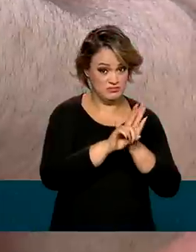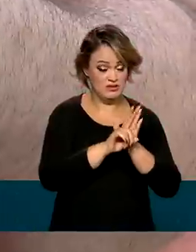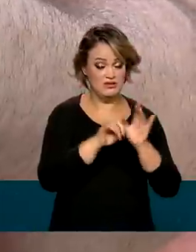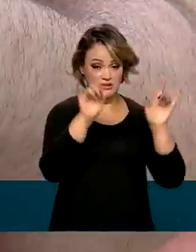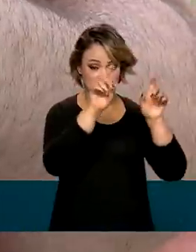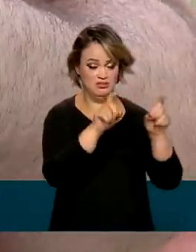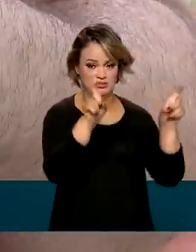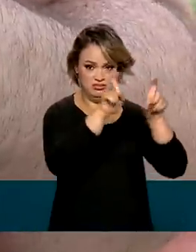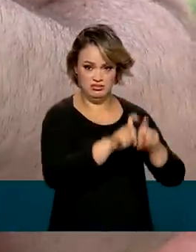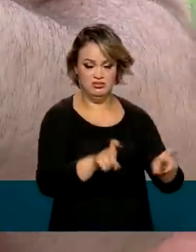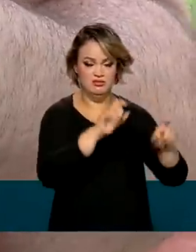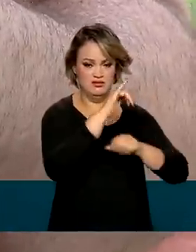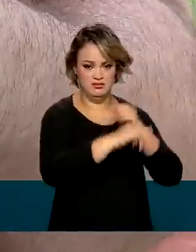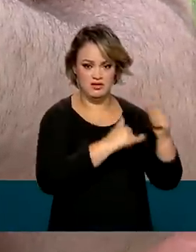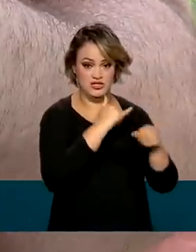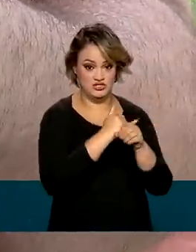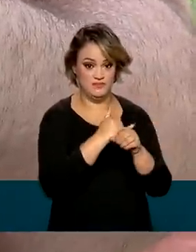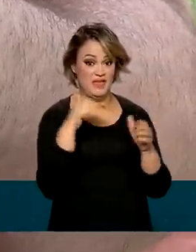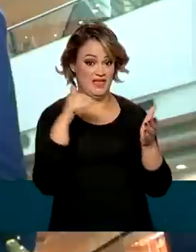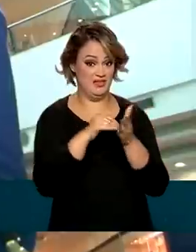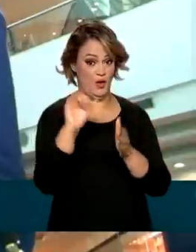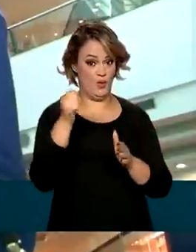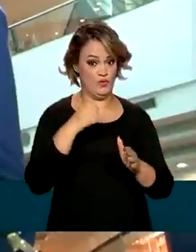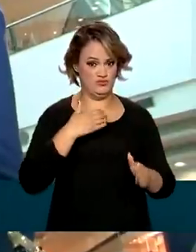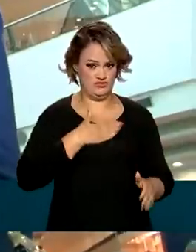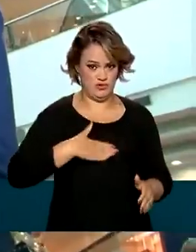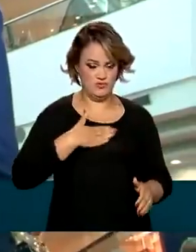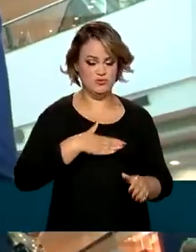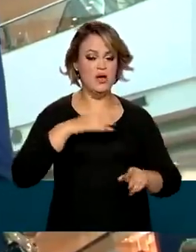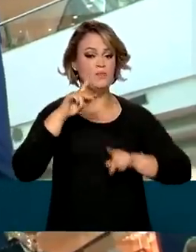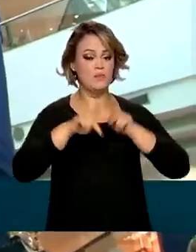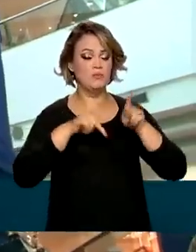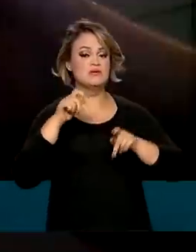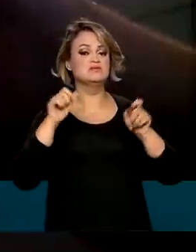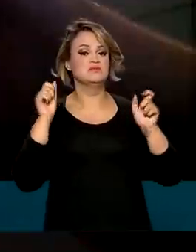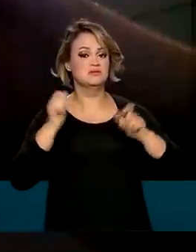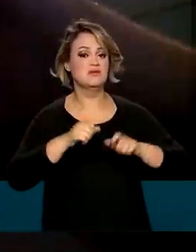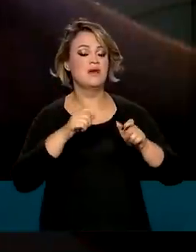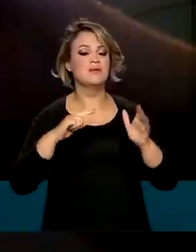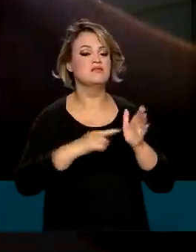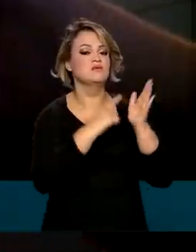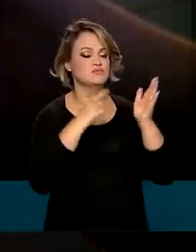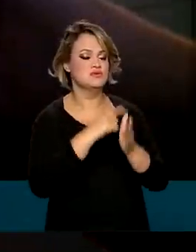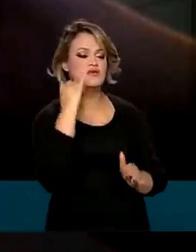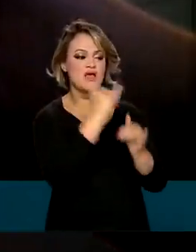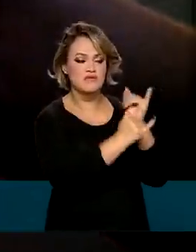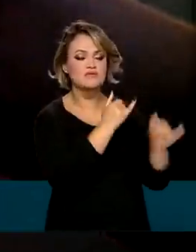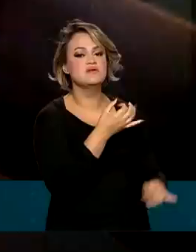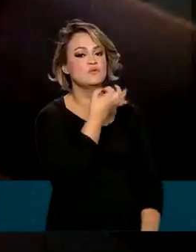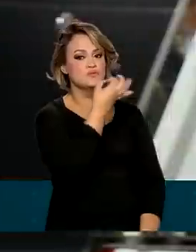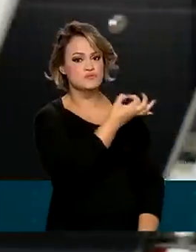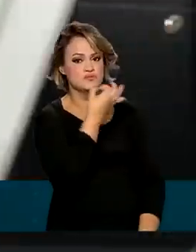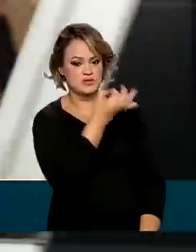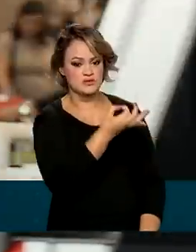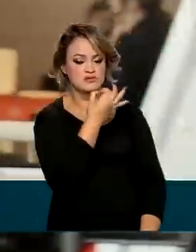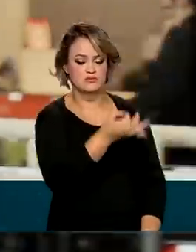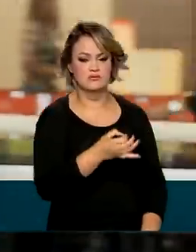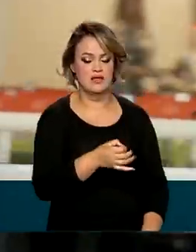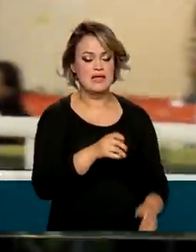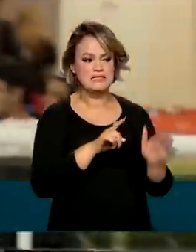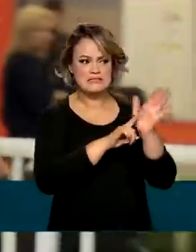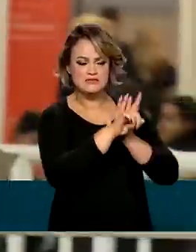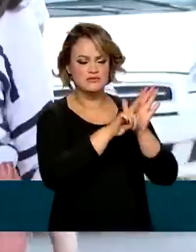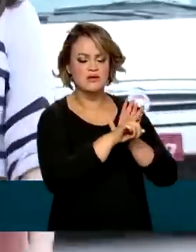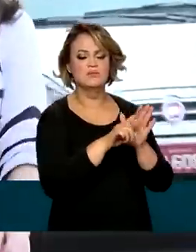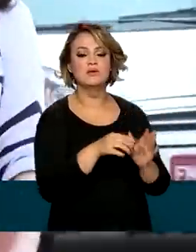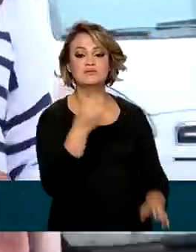internet. Até 8 de agosto, a população pode ajudar com denúncias e sugestões. O questionário com